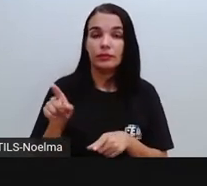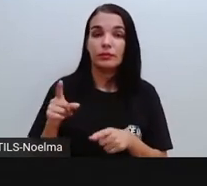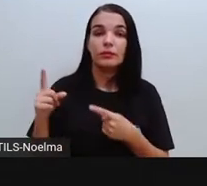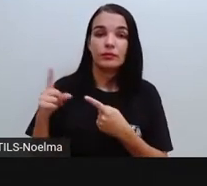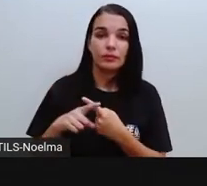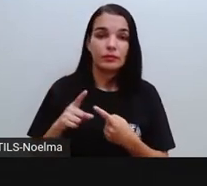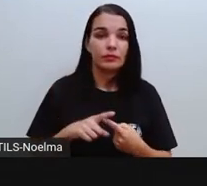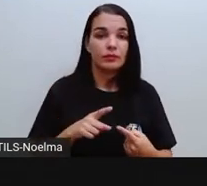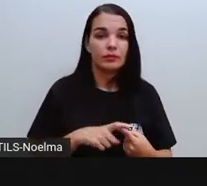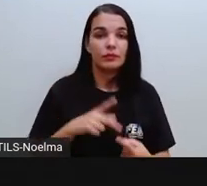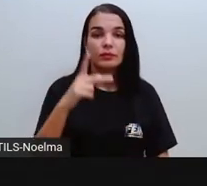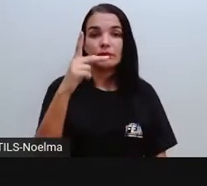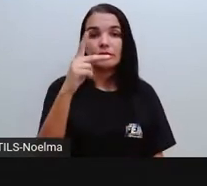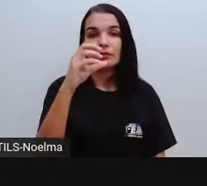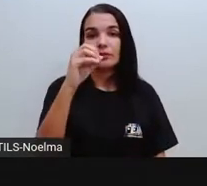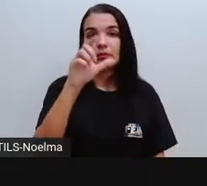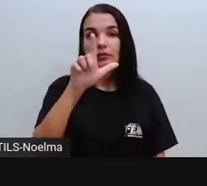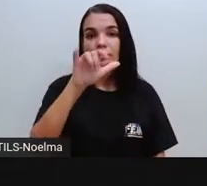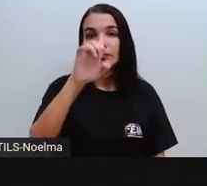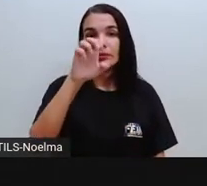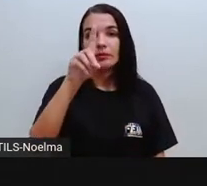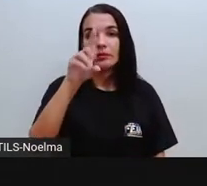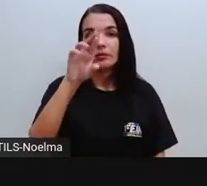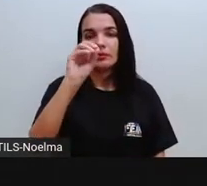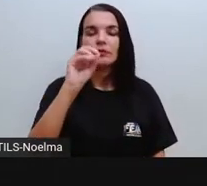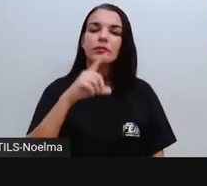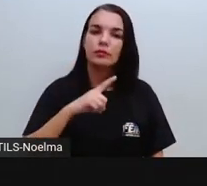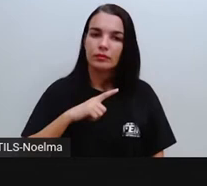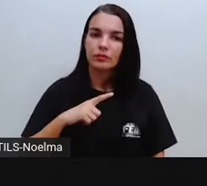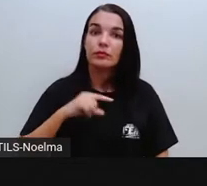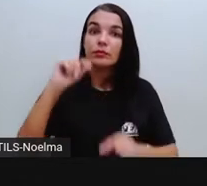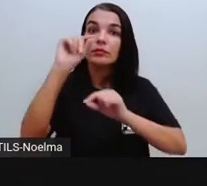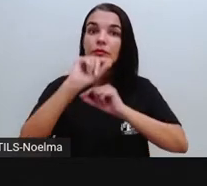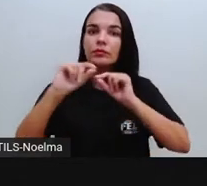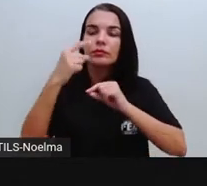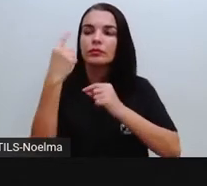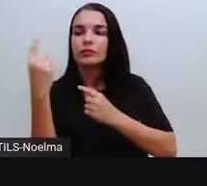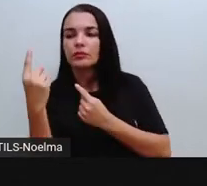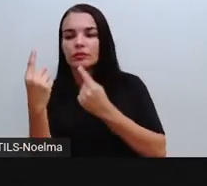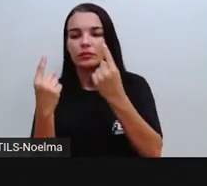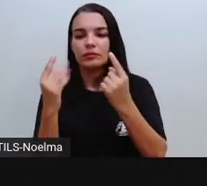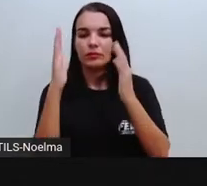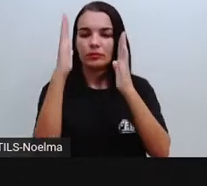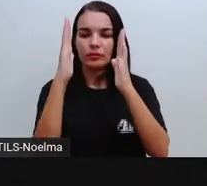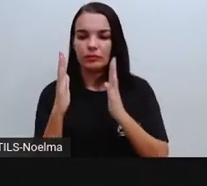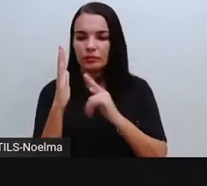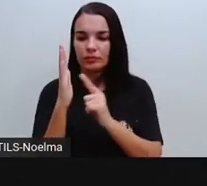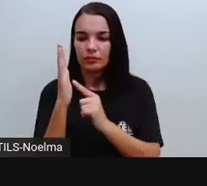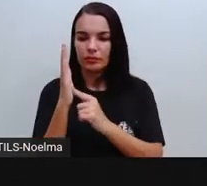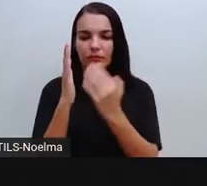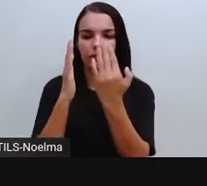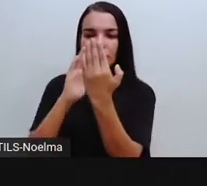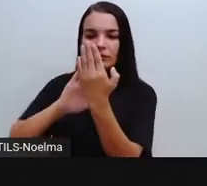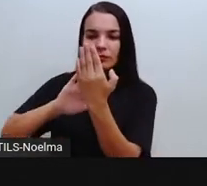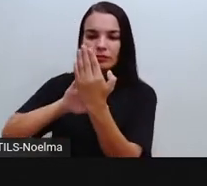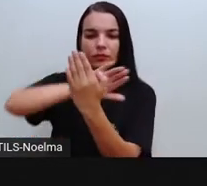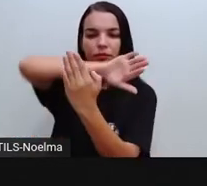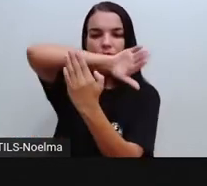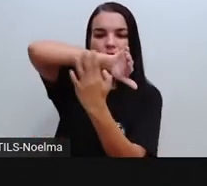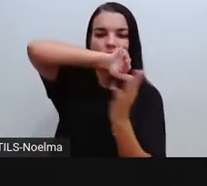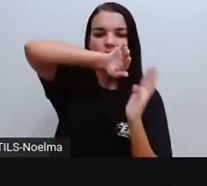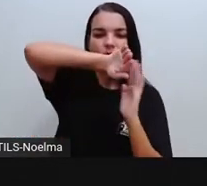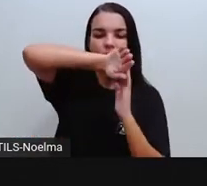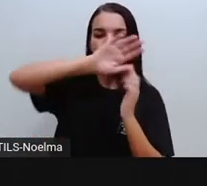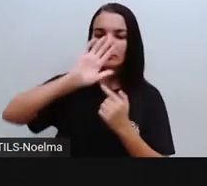E aí ele vai ter o quê? Face. Cada quadrado, cada lado deste cubo é